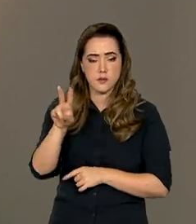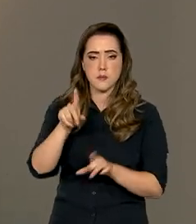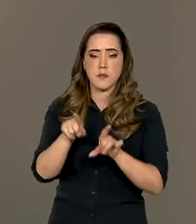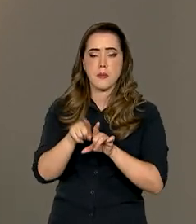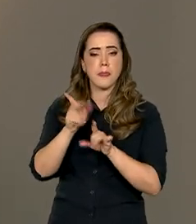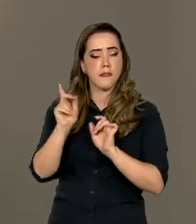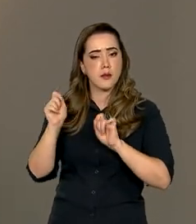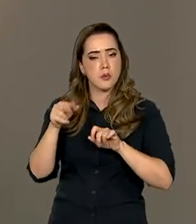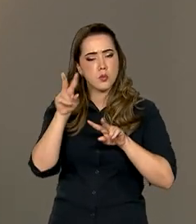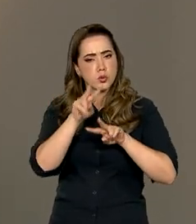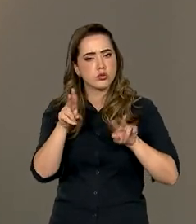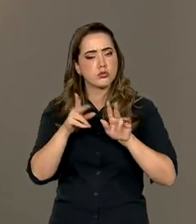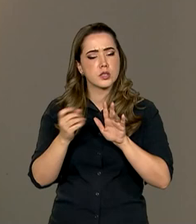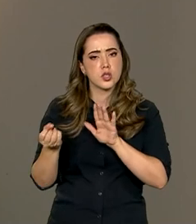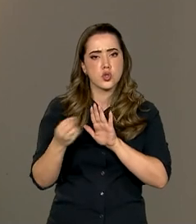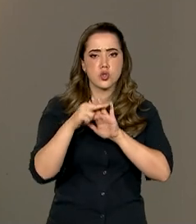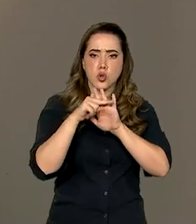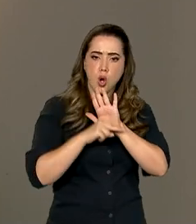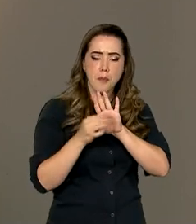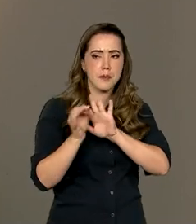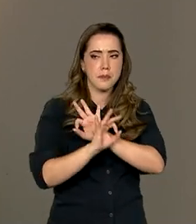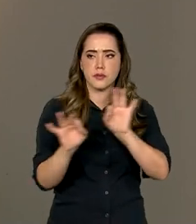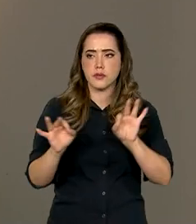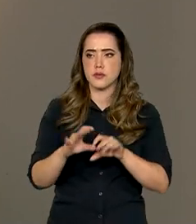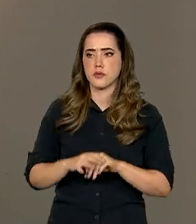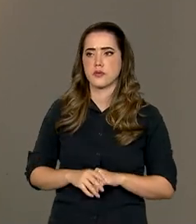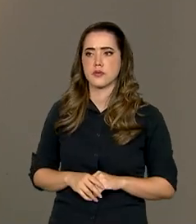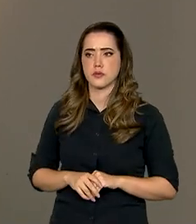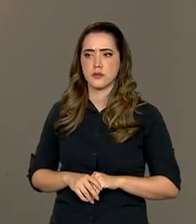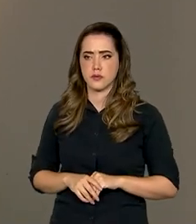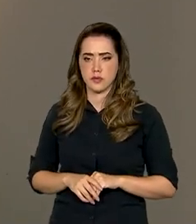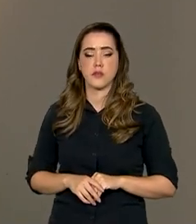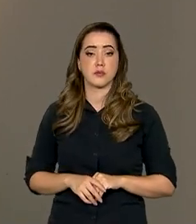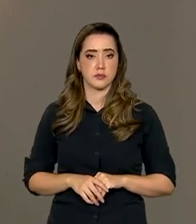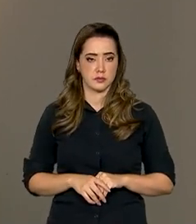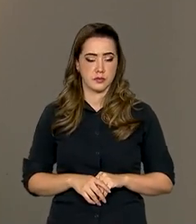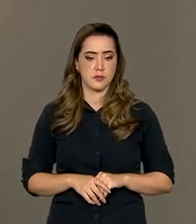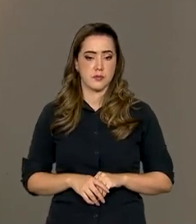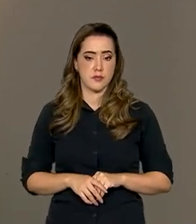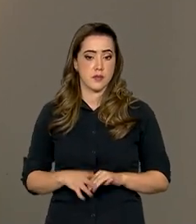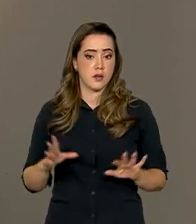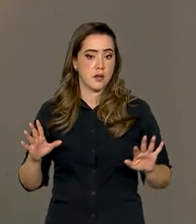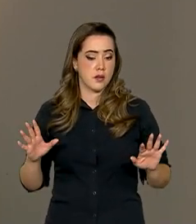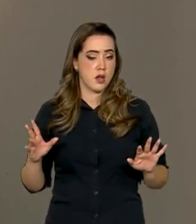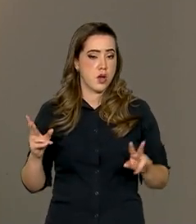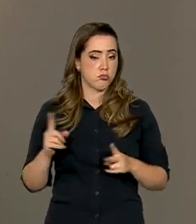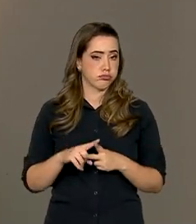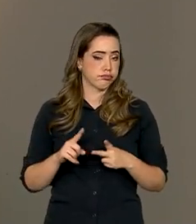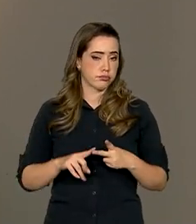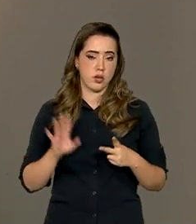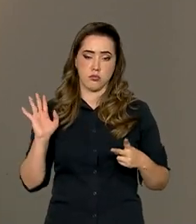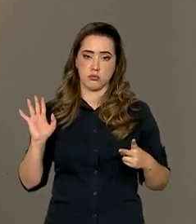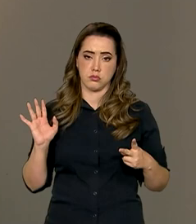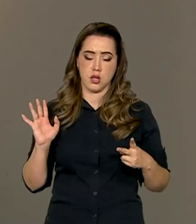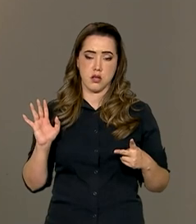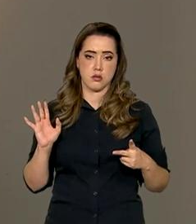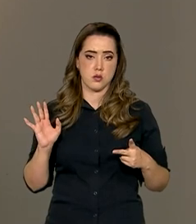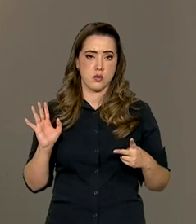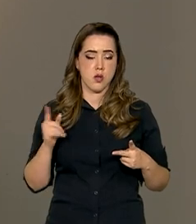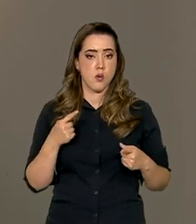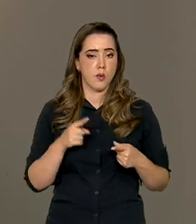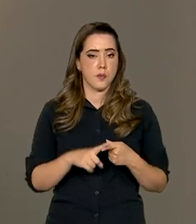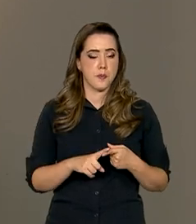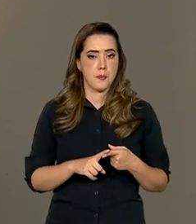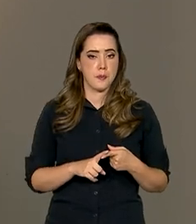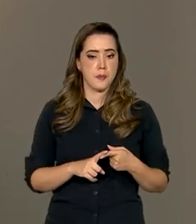é excelente essa questão. Agora, da garantia também, eu vou reforçar as duas. Fora ainda, a